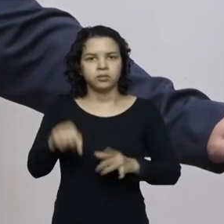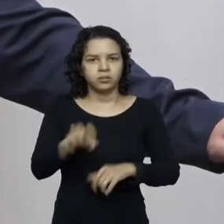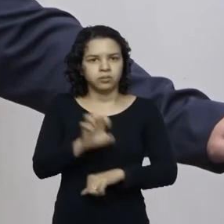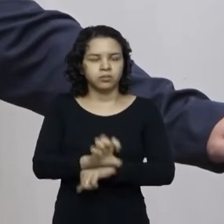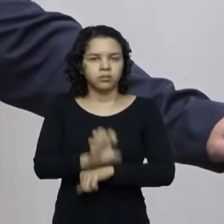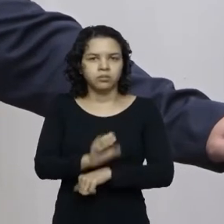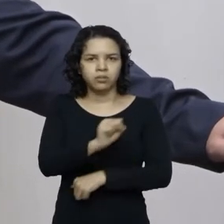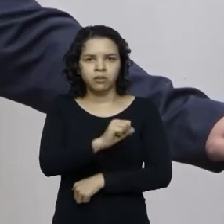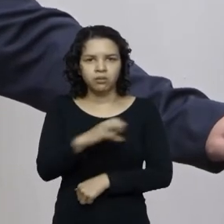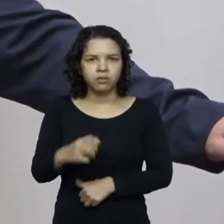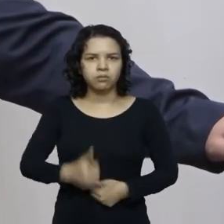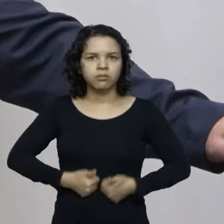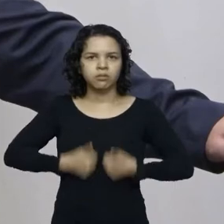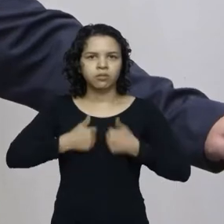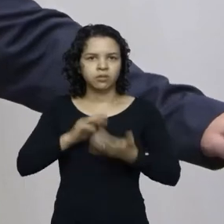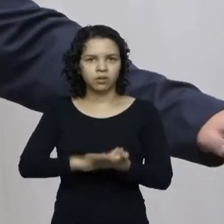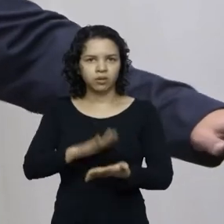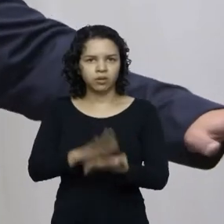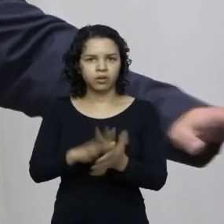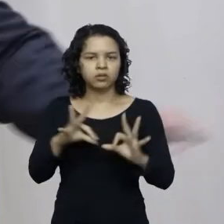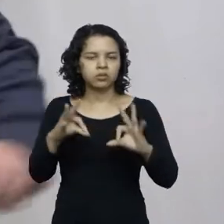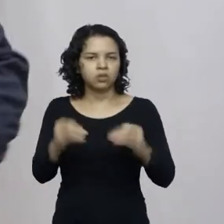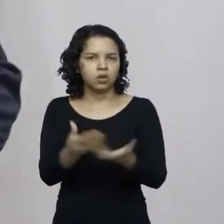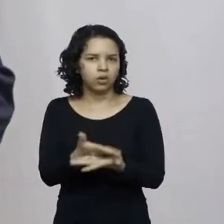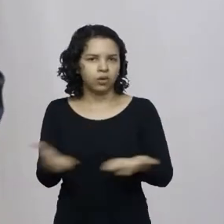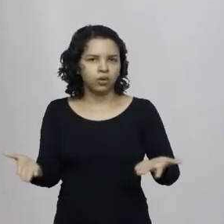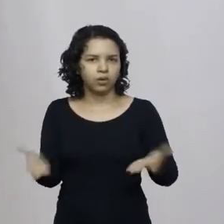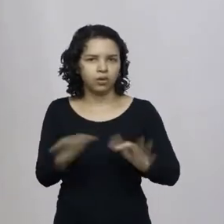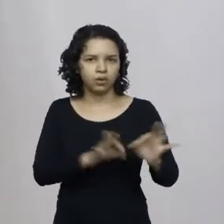com muito orgulho parabéns a todos os organizadores